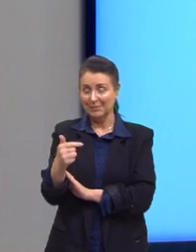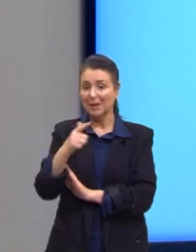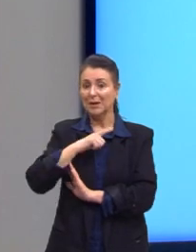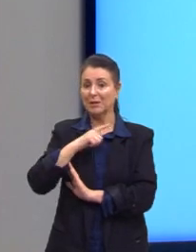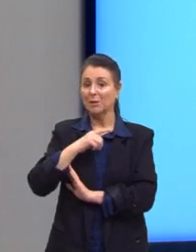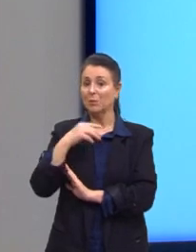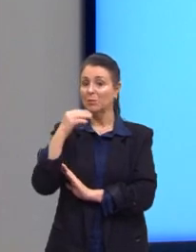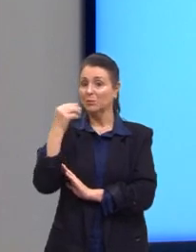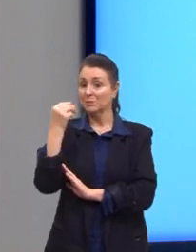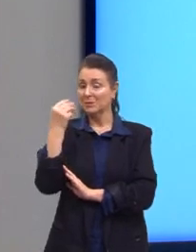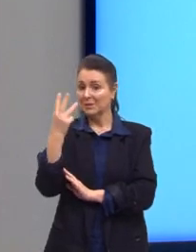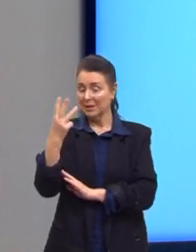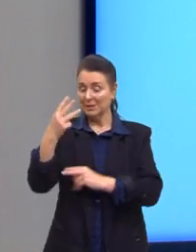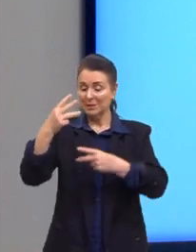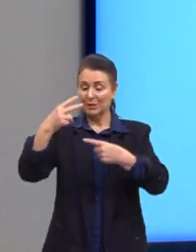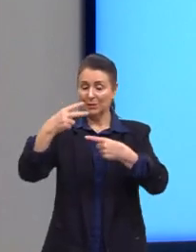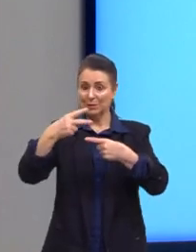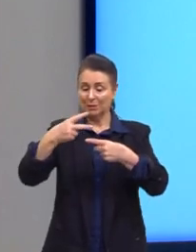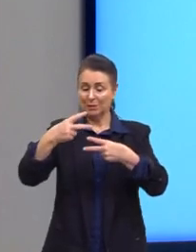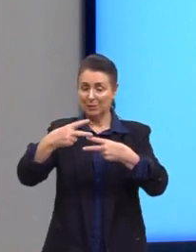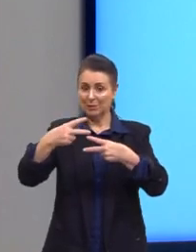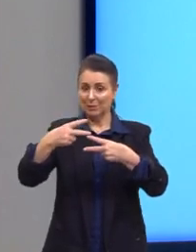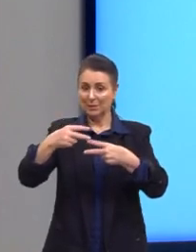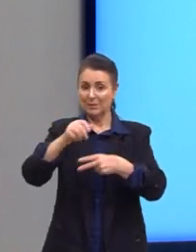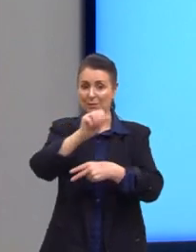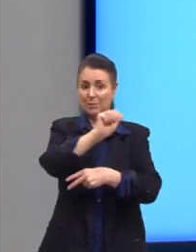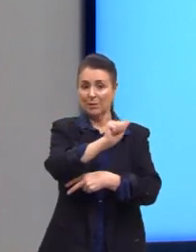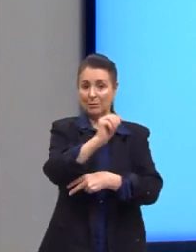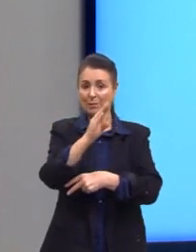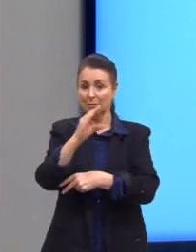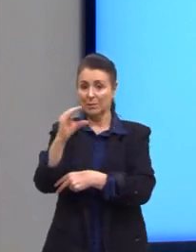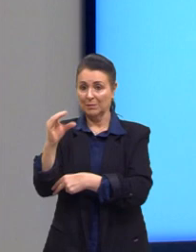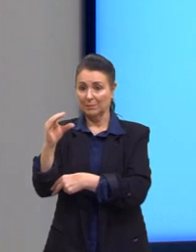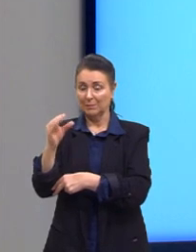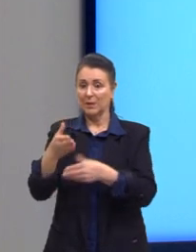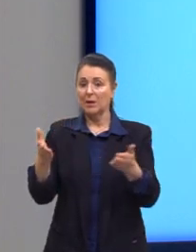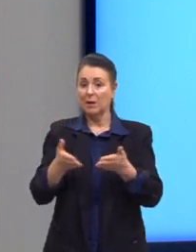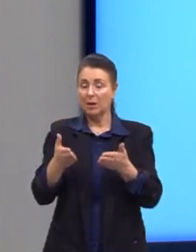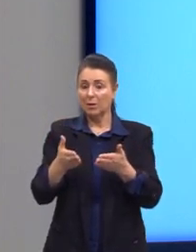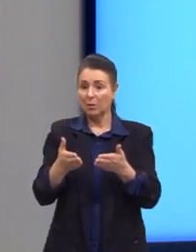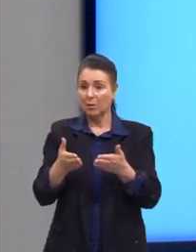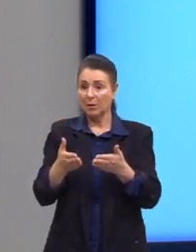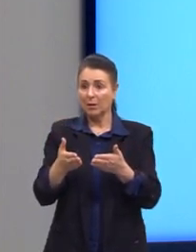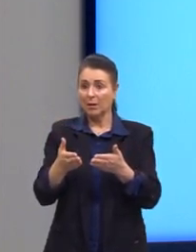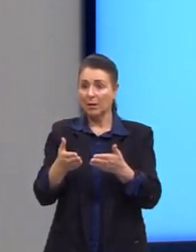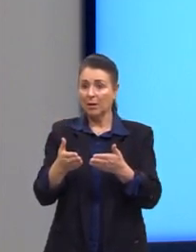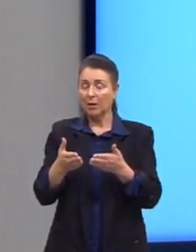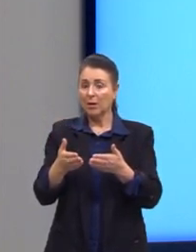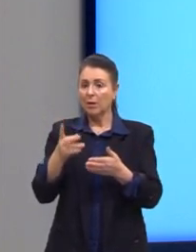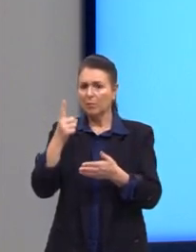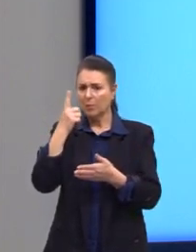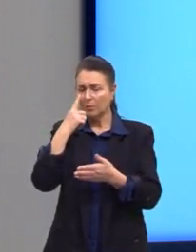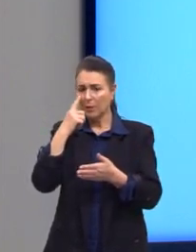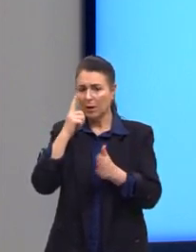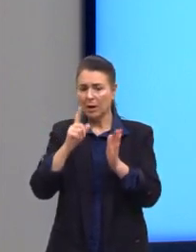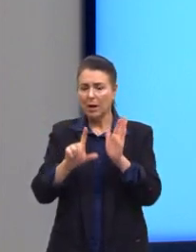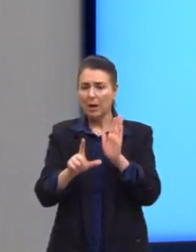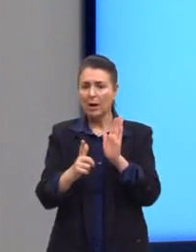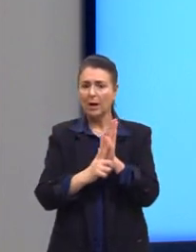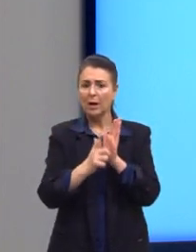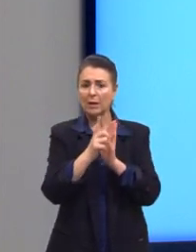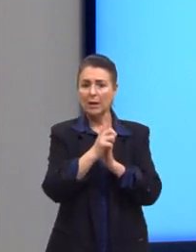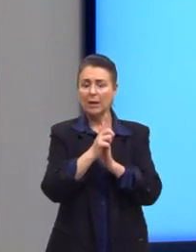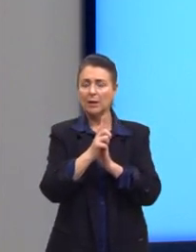três coeficientes A, B e C. Agora, a gente resgata a nossa lei de formação